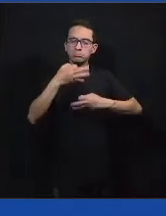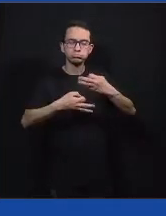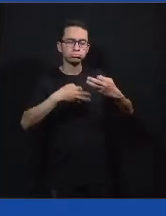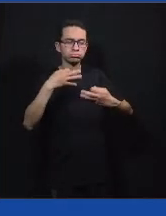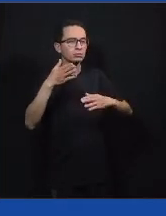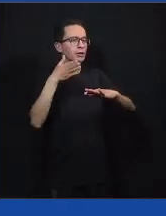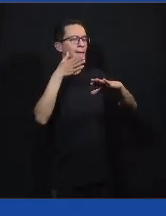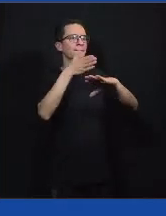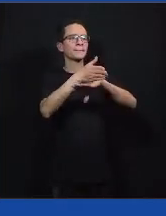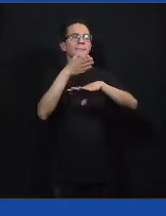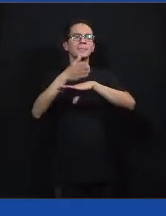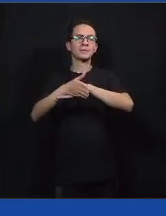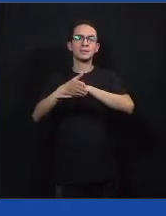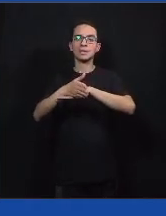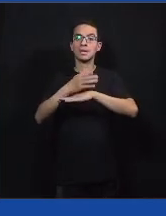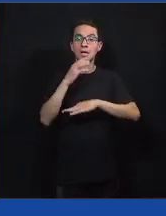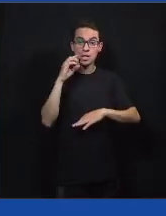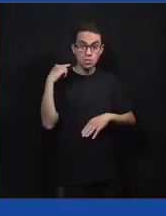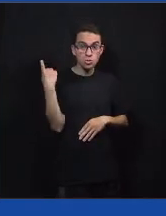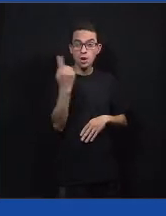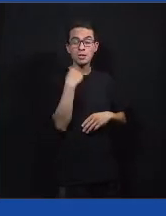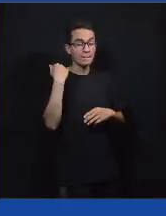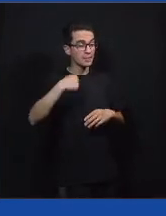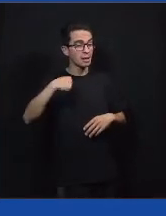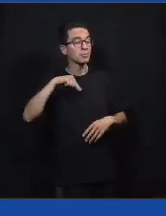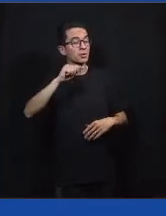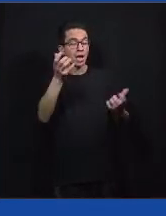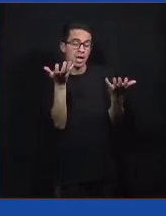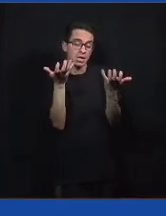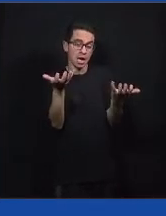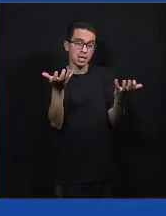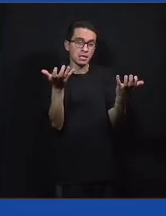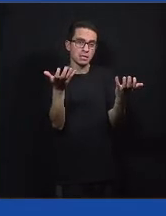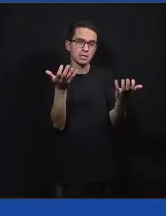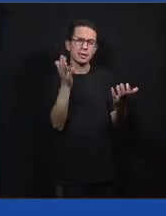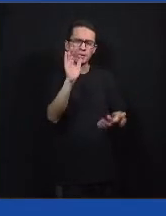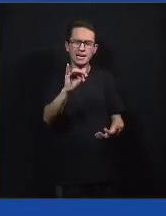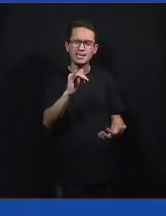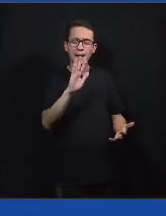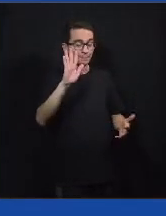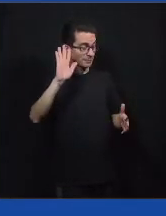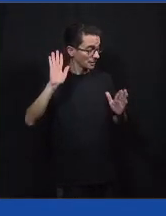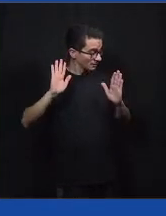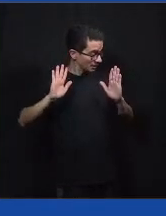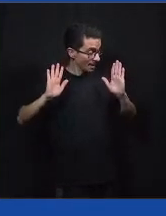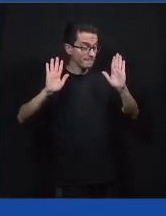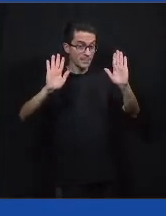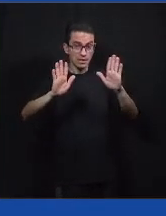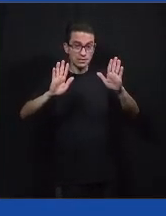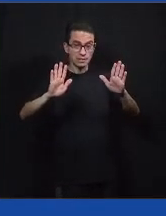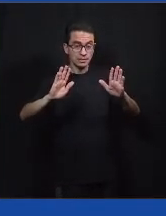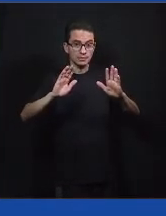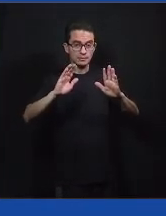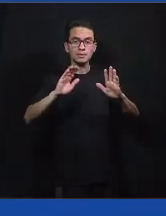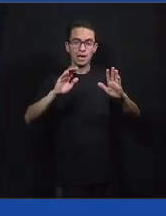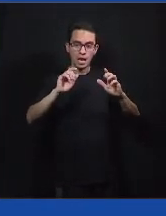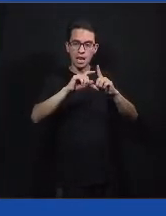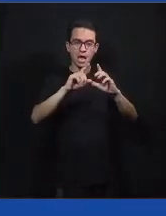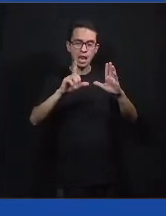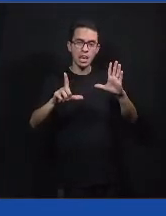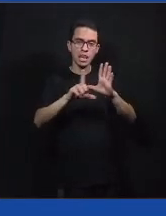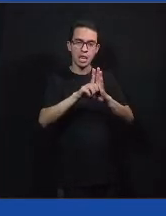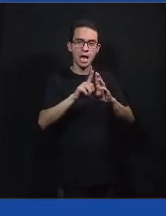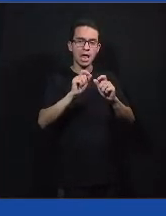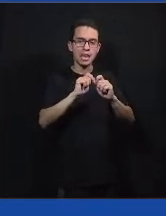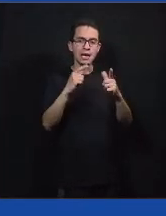e é só querer mesmo. Só que o legislativo da nossa cidade precisa dar uma abertura para nós. E, no decorrer dos